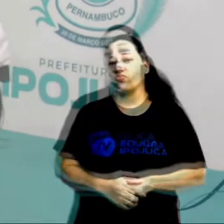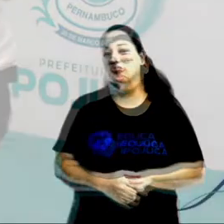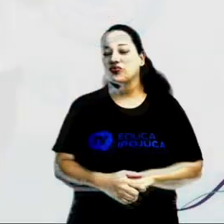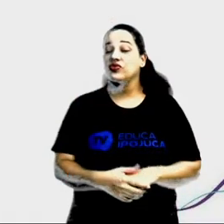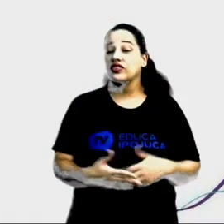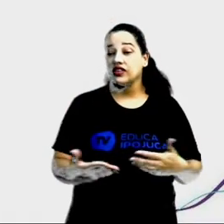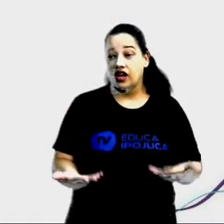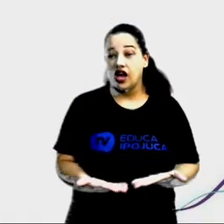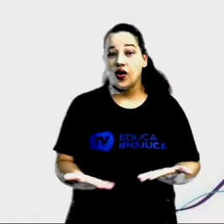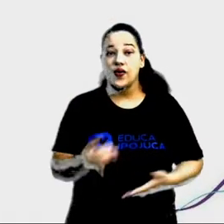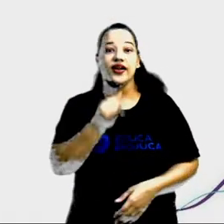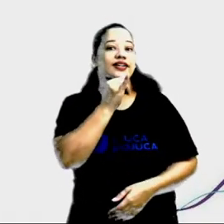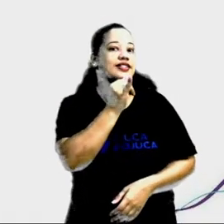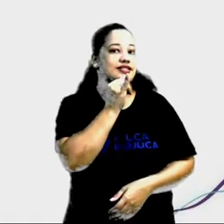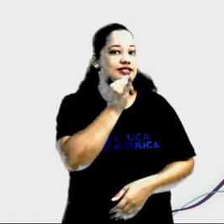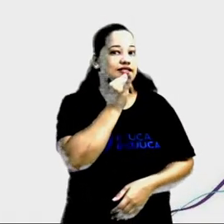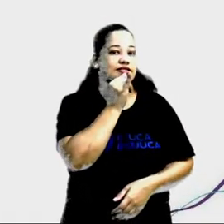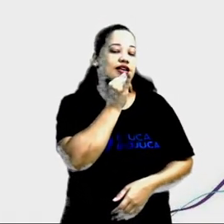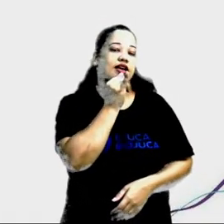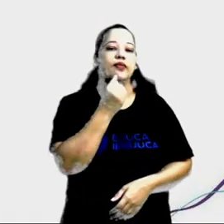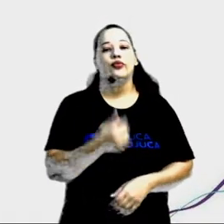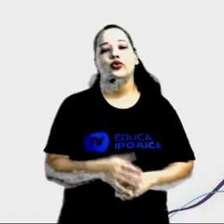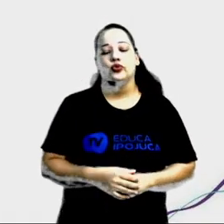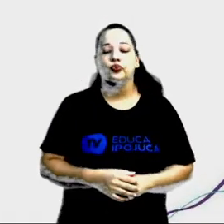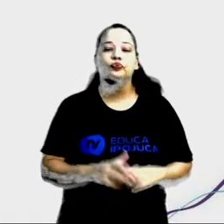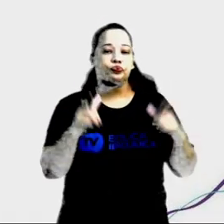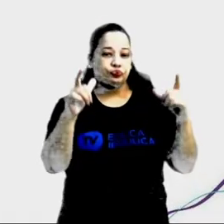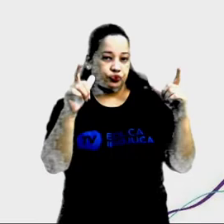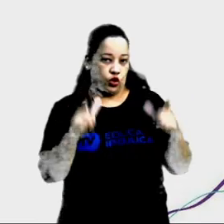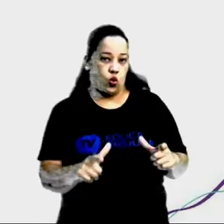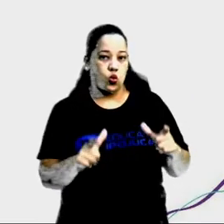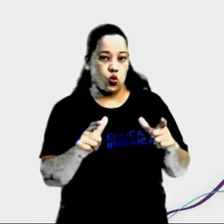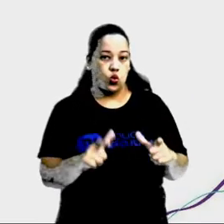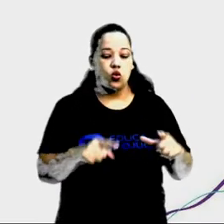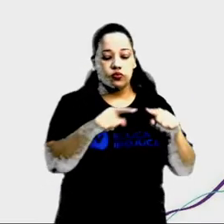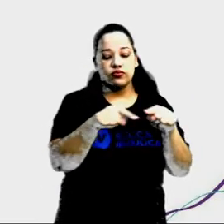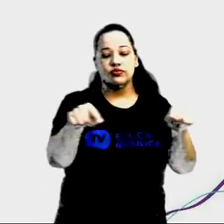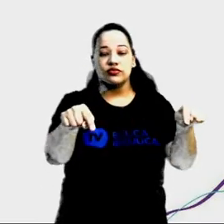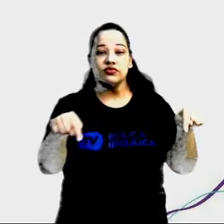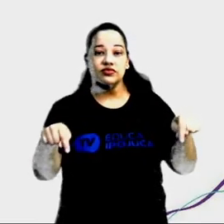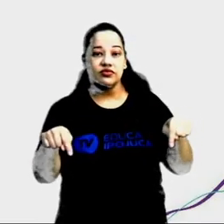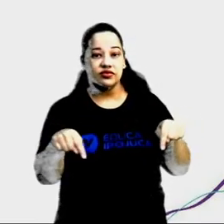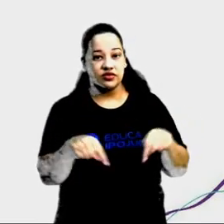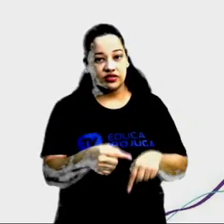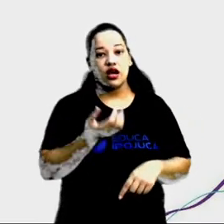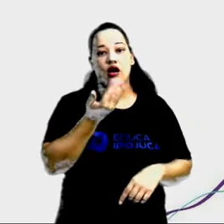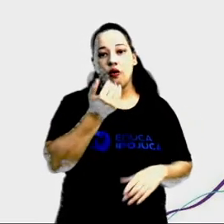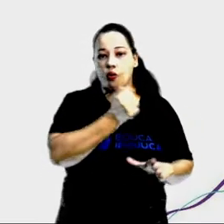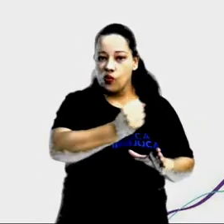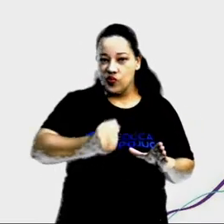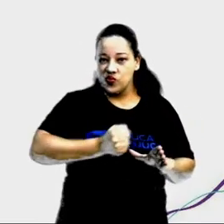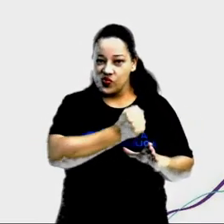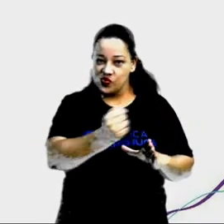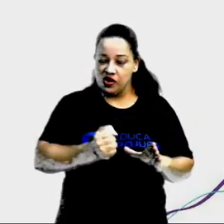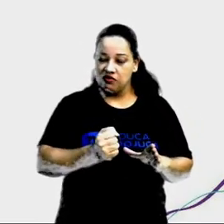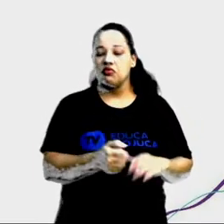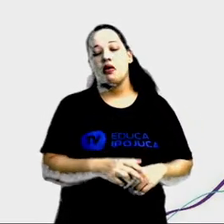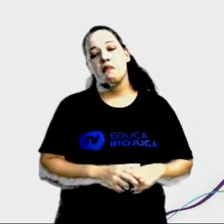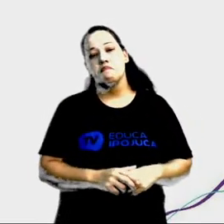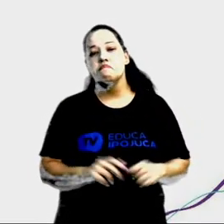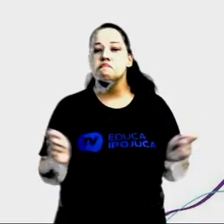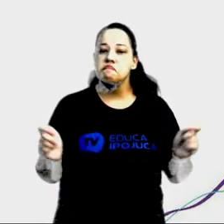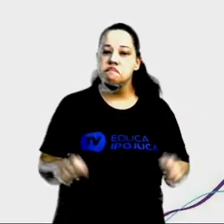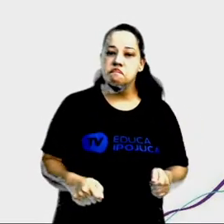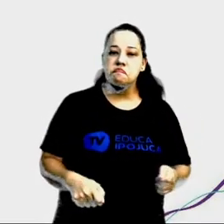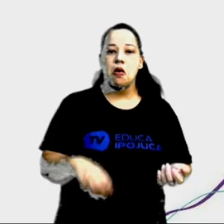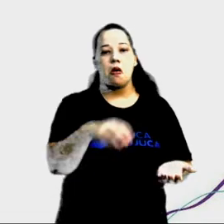Vamos pegar aqui como exemplo a cozinha. Podemos representar a cozinha com pecinhas, com